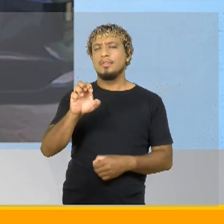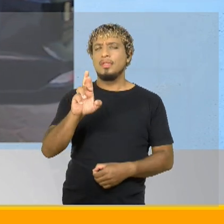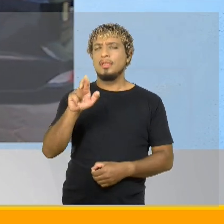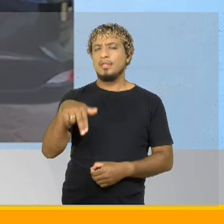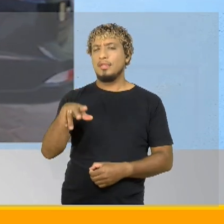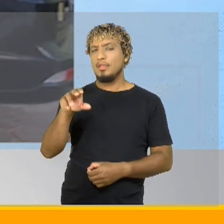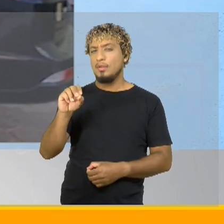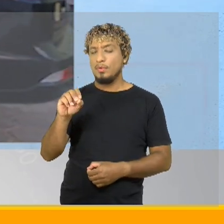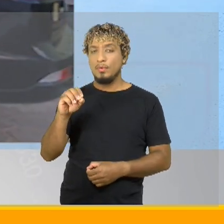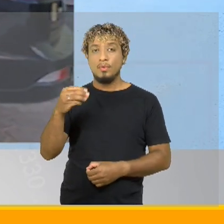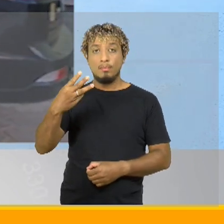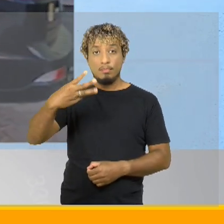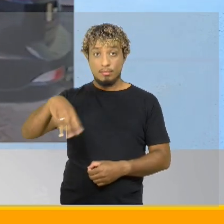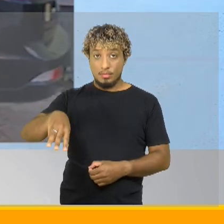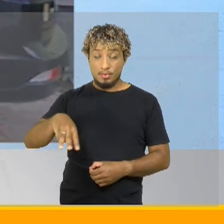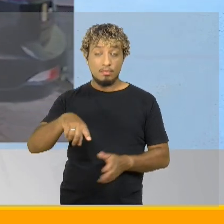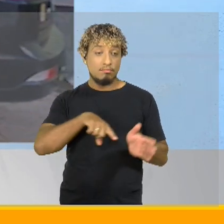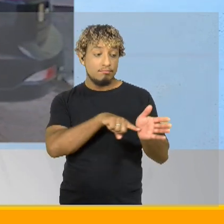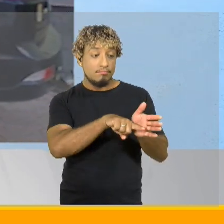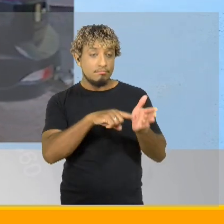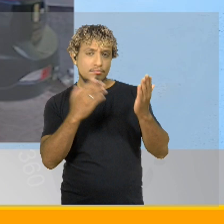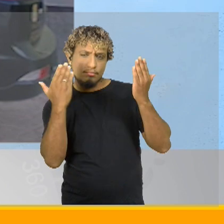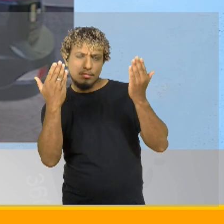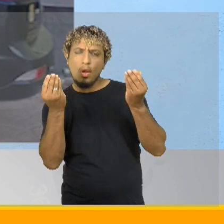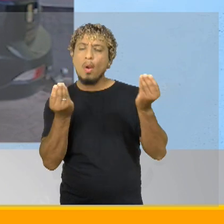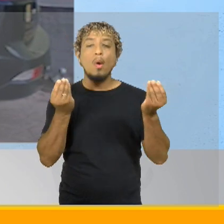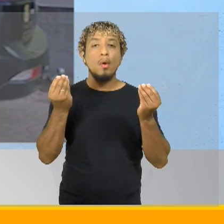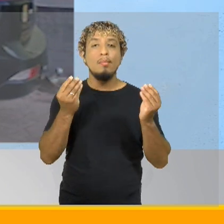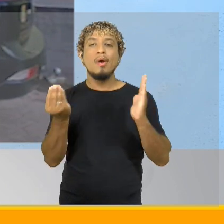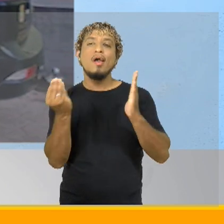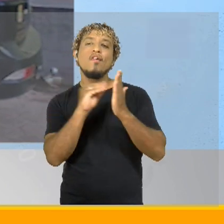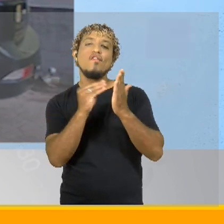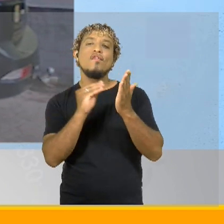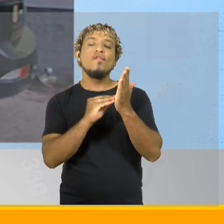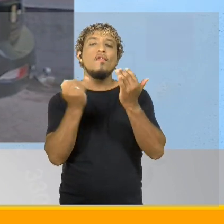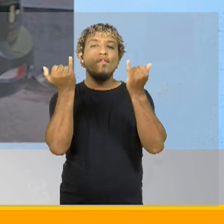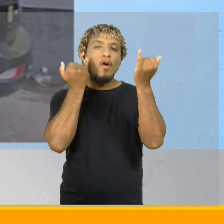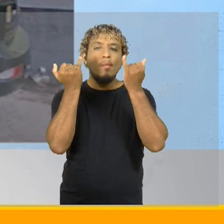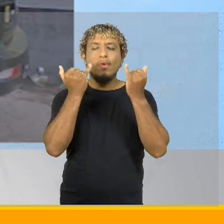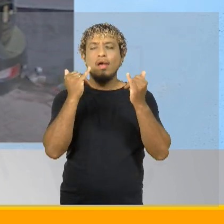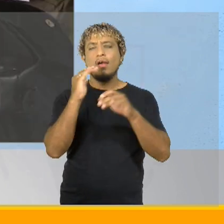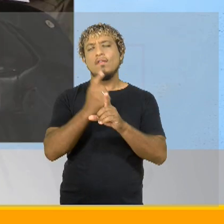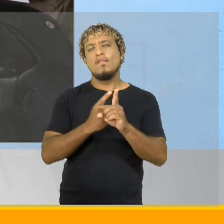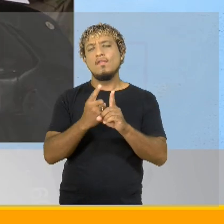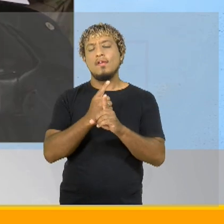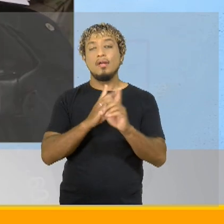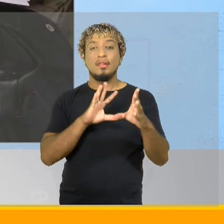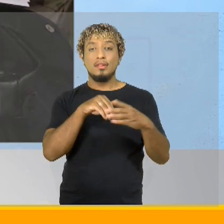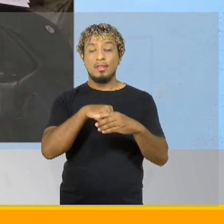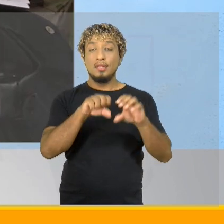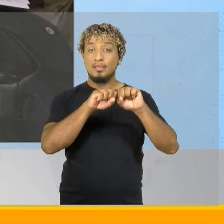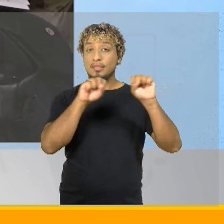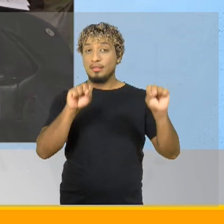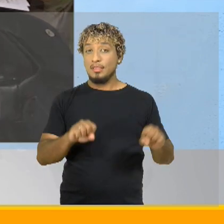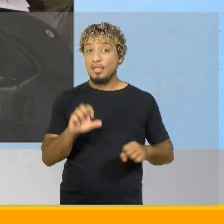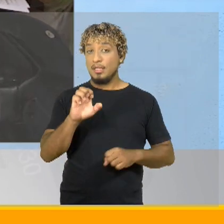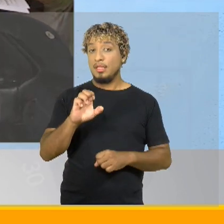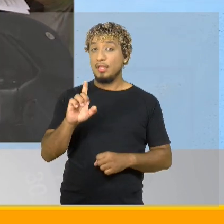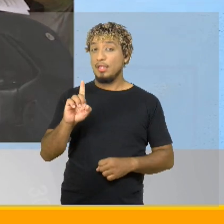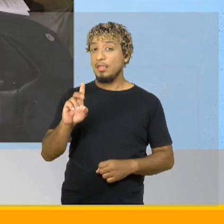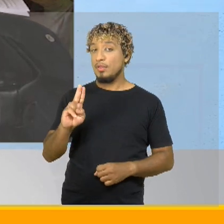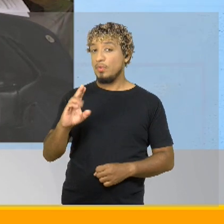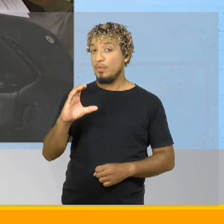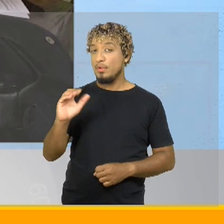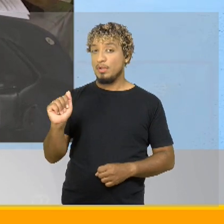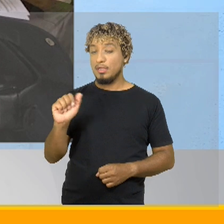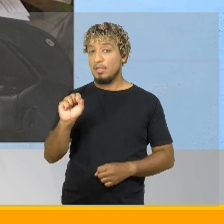Maranhão. Segundo as investigações, a fraude ocorria com a inserção de dados falsos no sistema Educacenso do Ministério da Educação